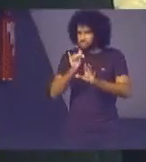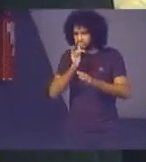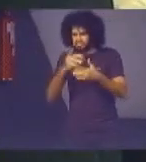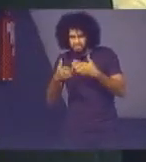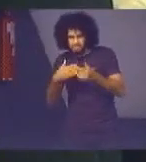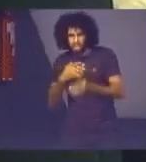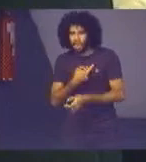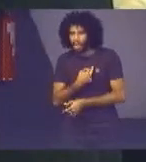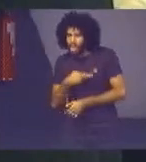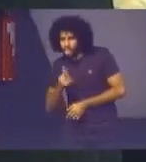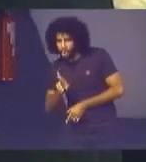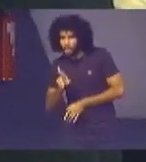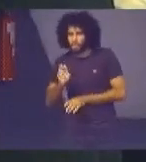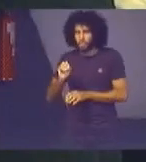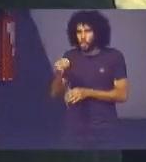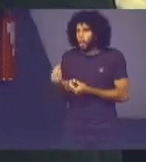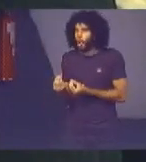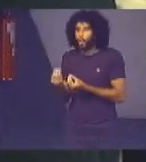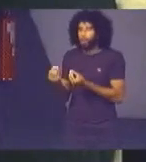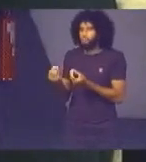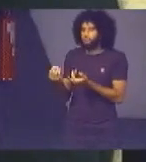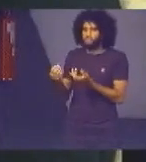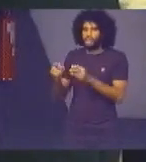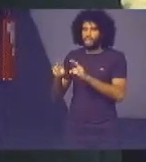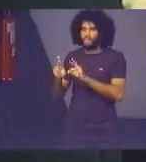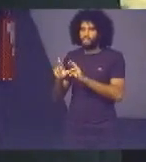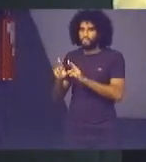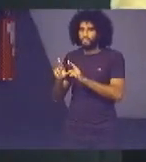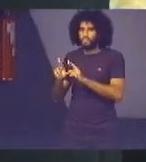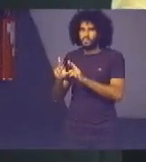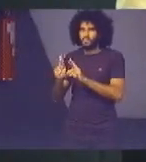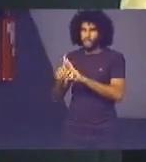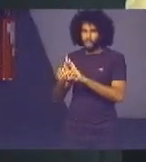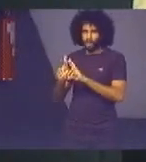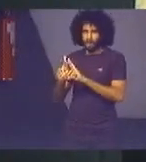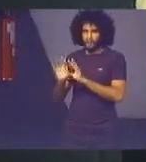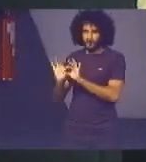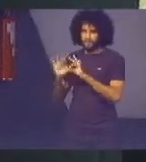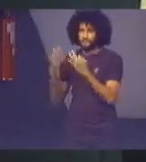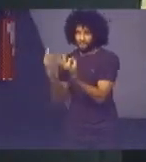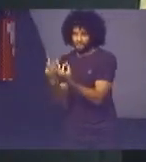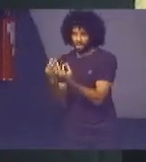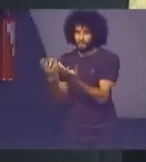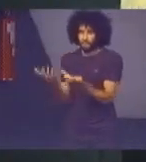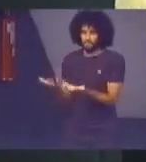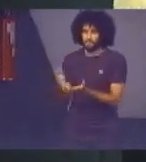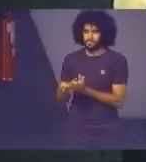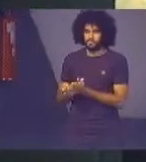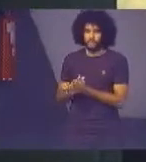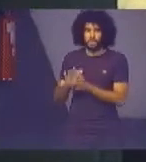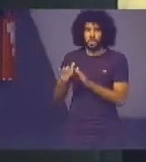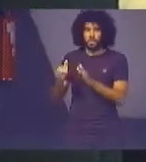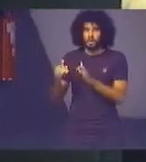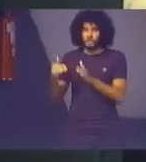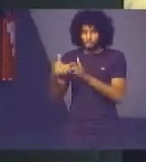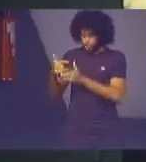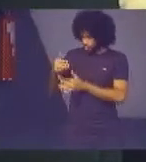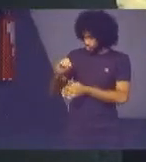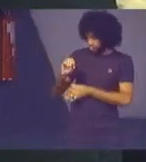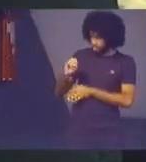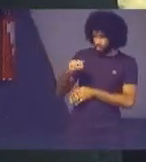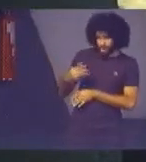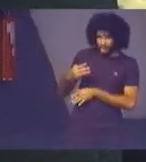seja na comunidade familiar como um todo isso foi até 2010 quando em